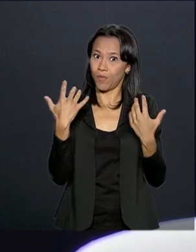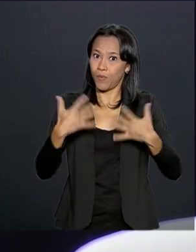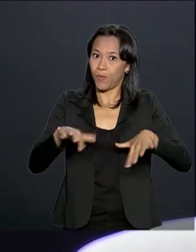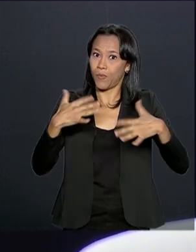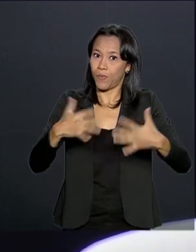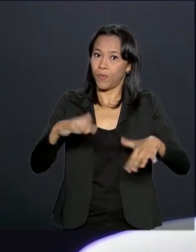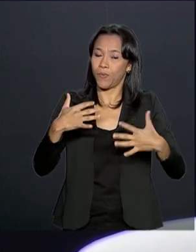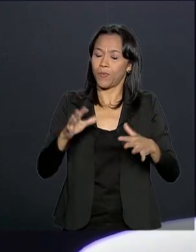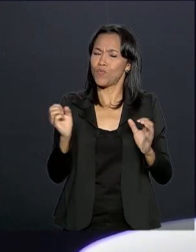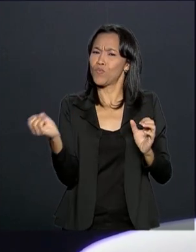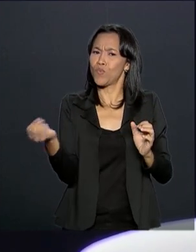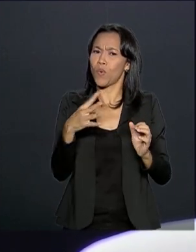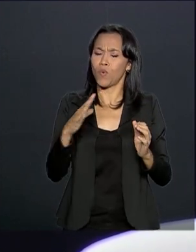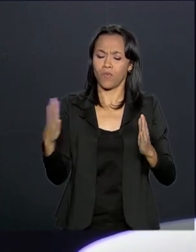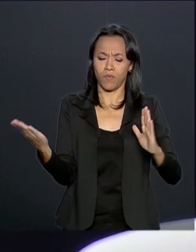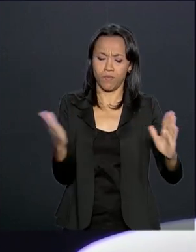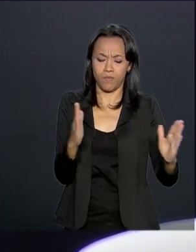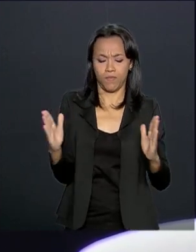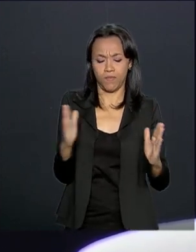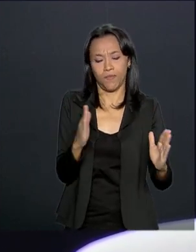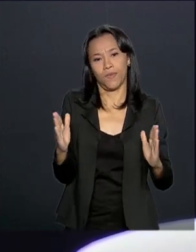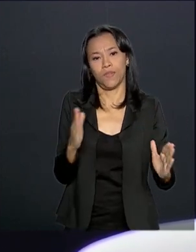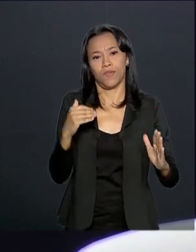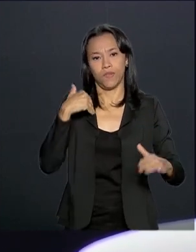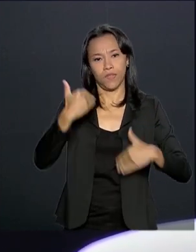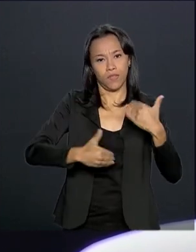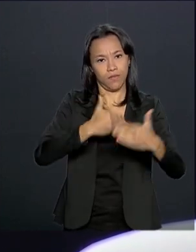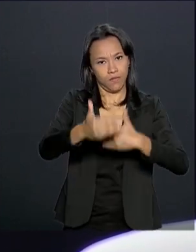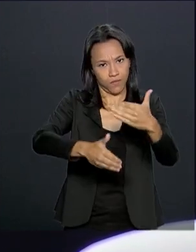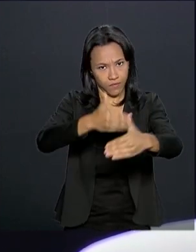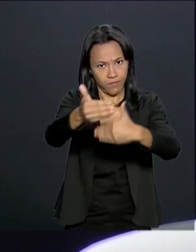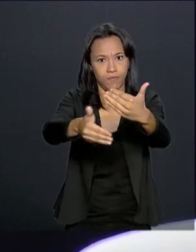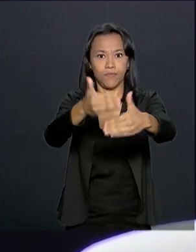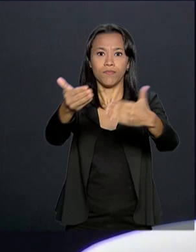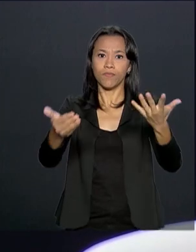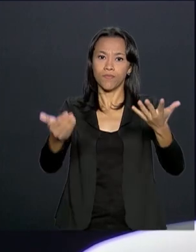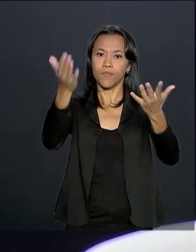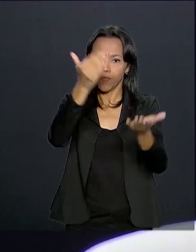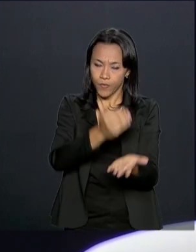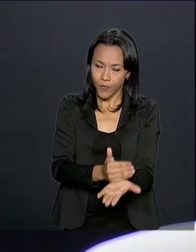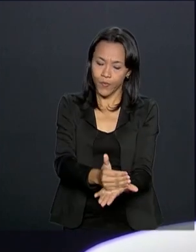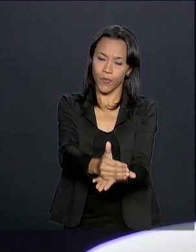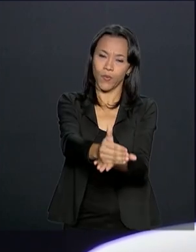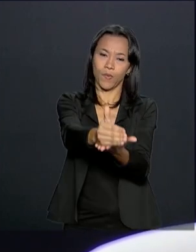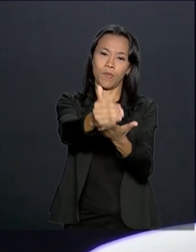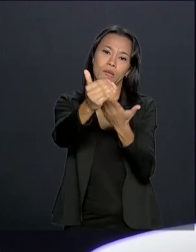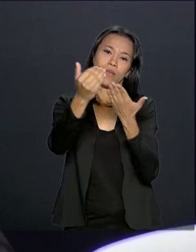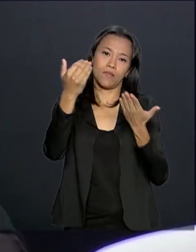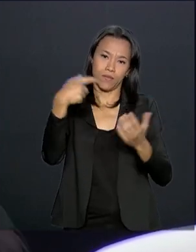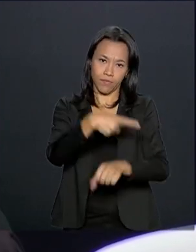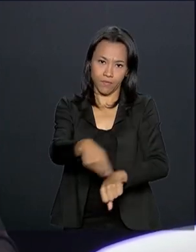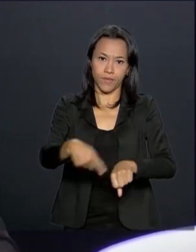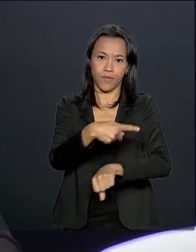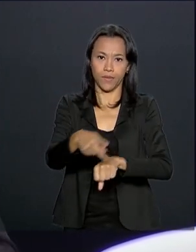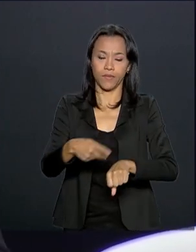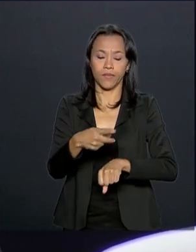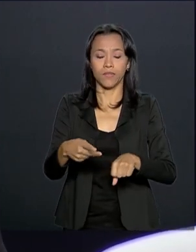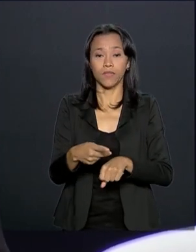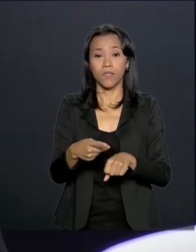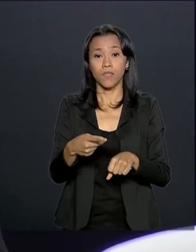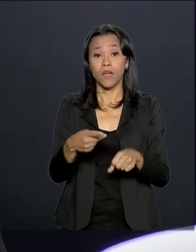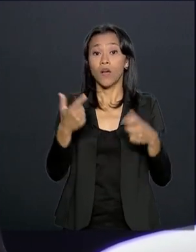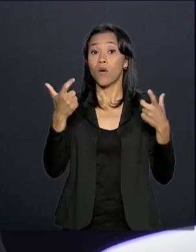um novo período de crescimento sustentável se inicie para o nosso país, onde,